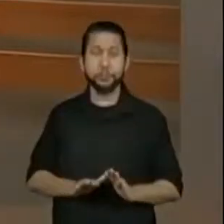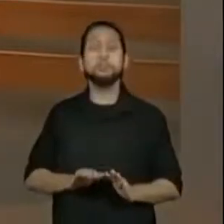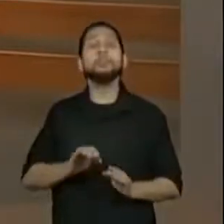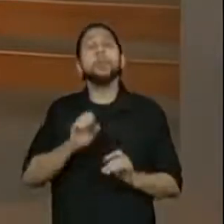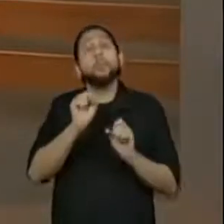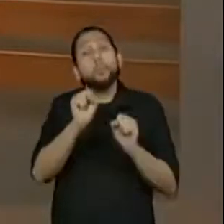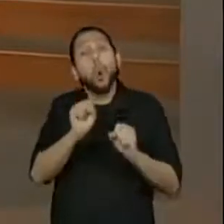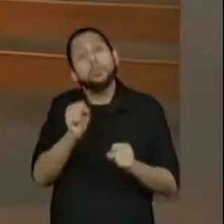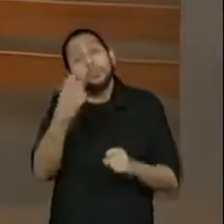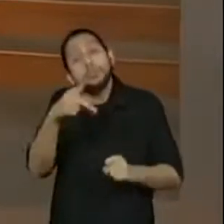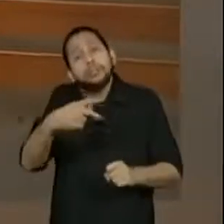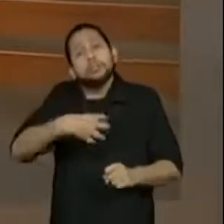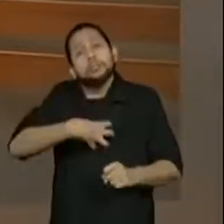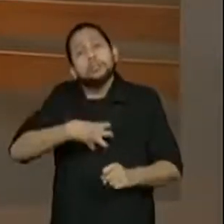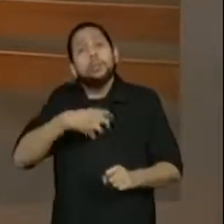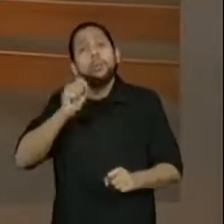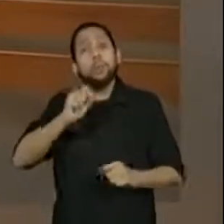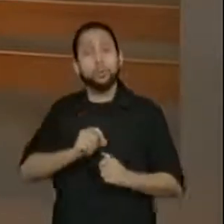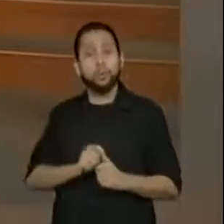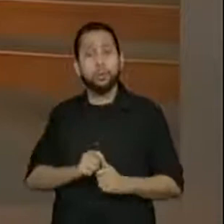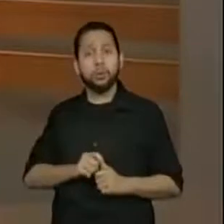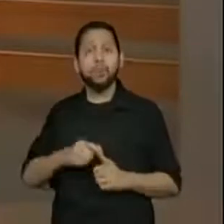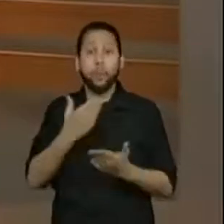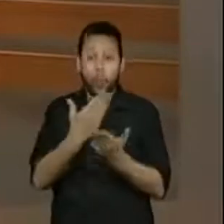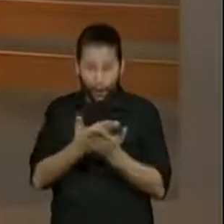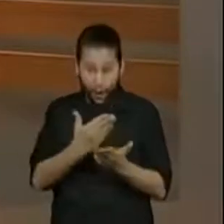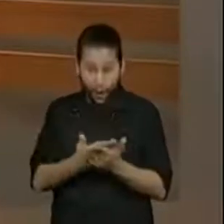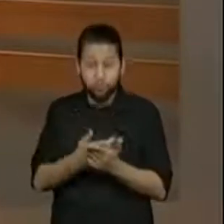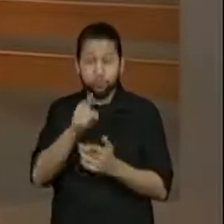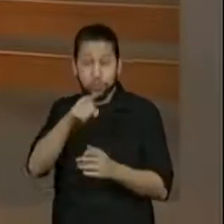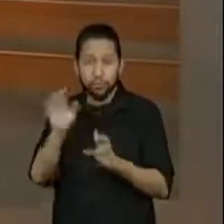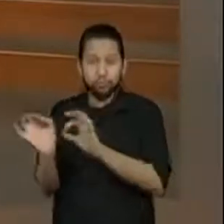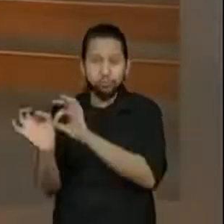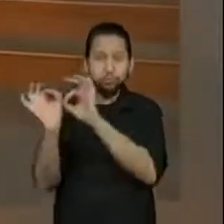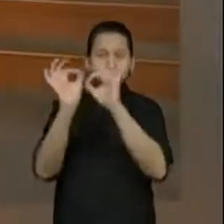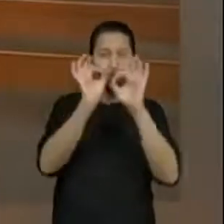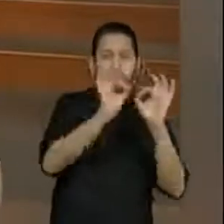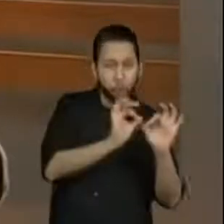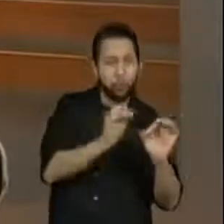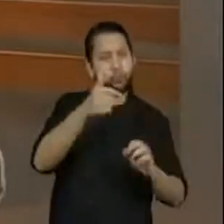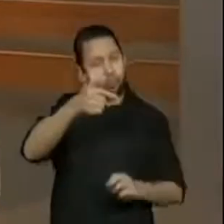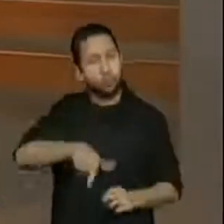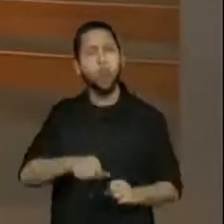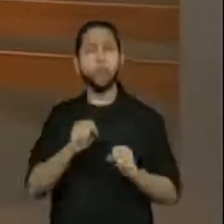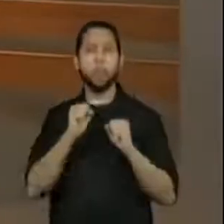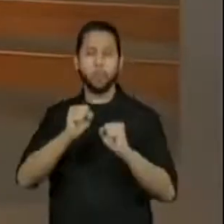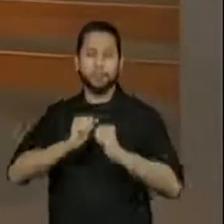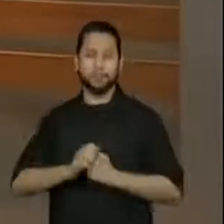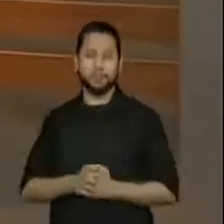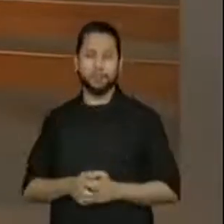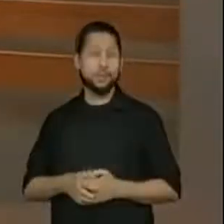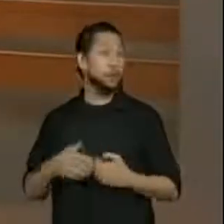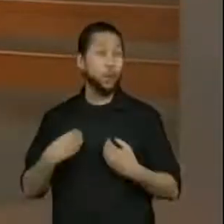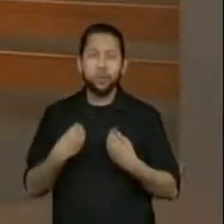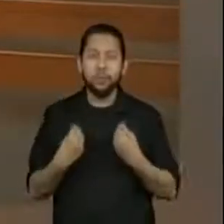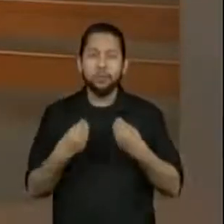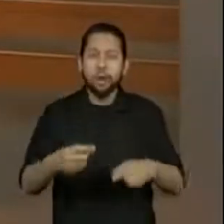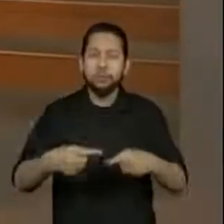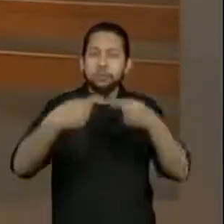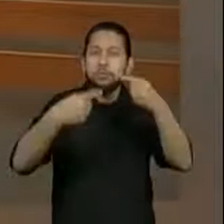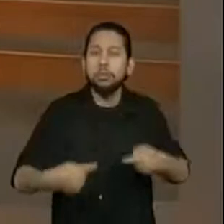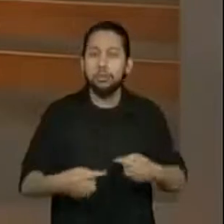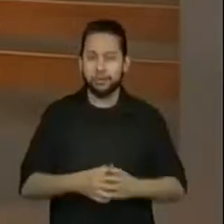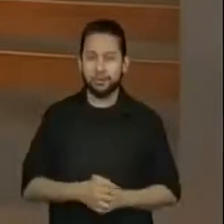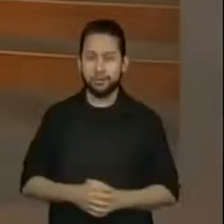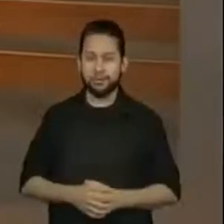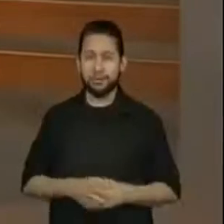assista novamente a aula. Fora isso, quero dar uma sugestão, um desafio. Sugestão e desafio. Eu falei para